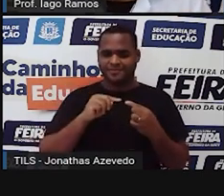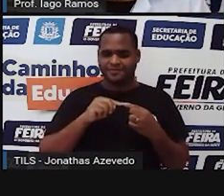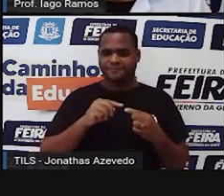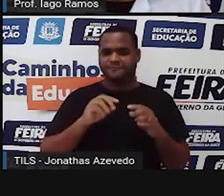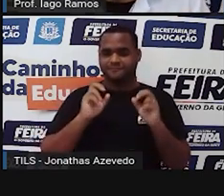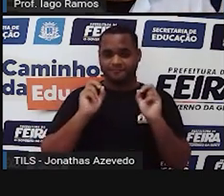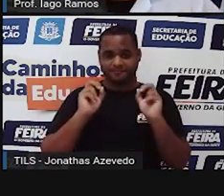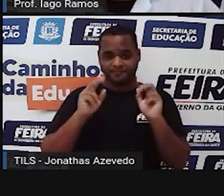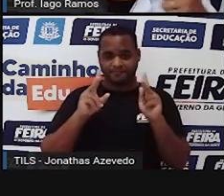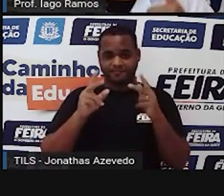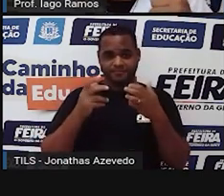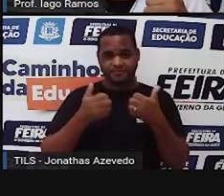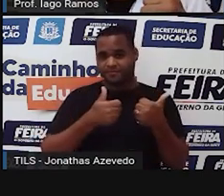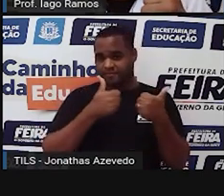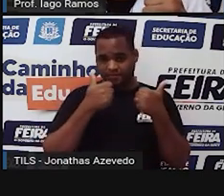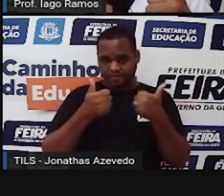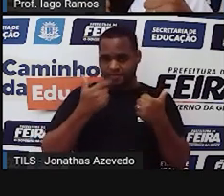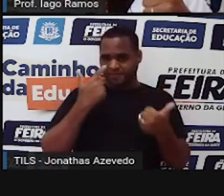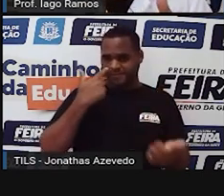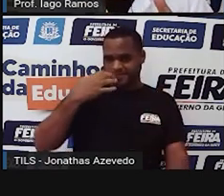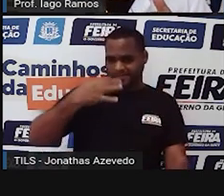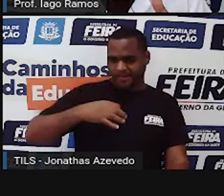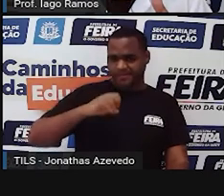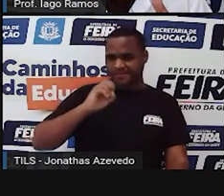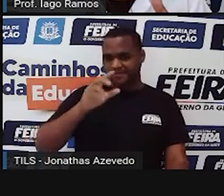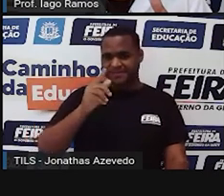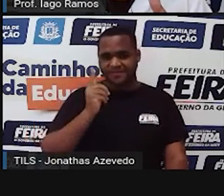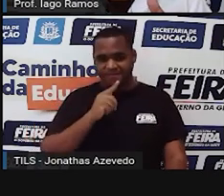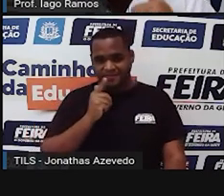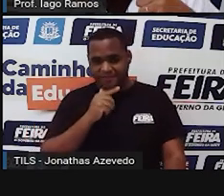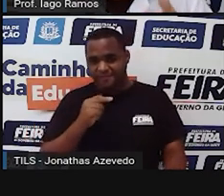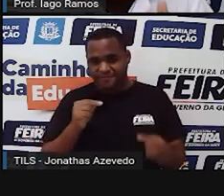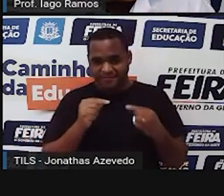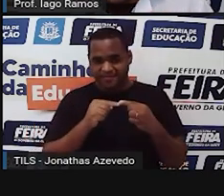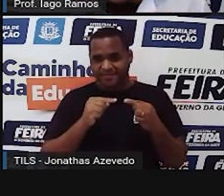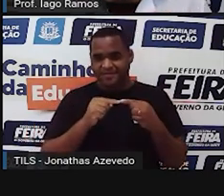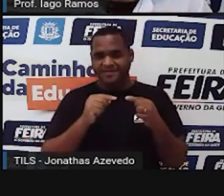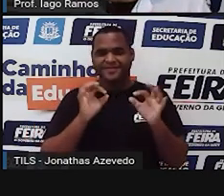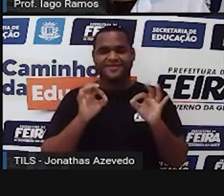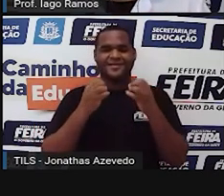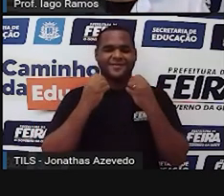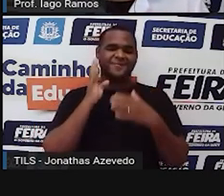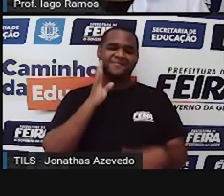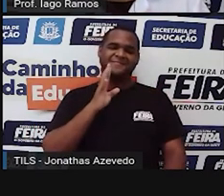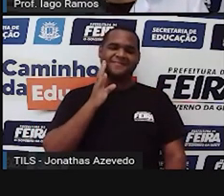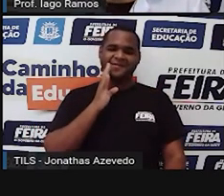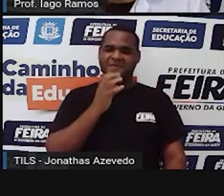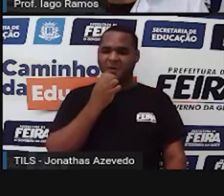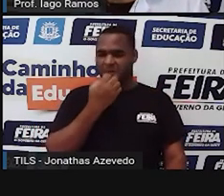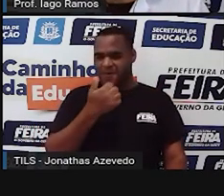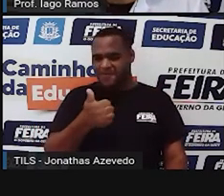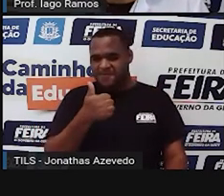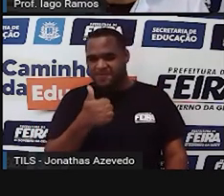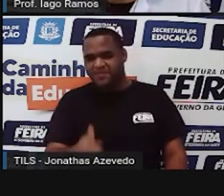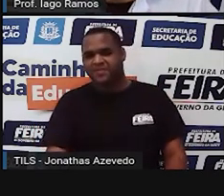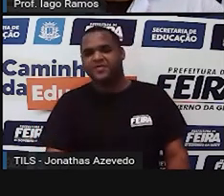Bacana? conferido? Foi desse jeito mesmo? Que massa! Que massa! Tá bom?